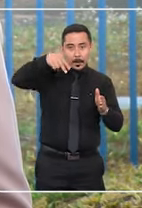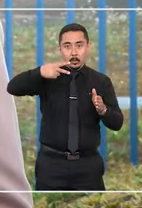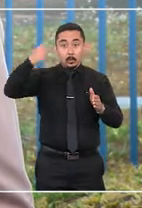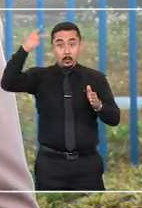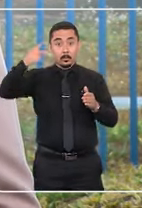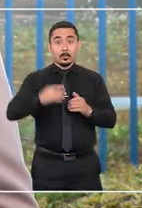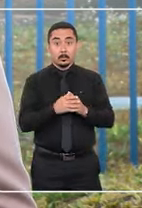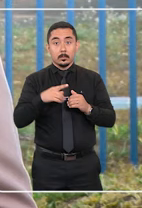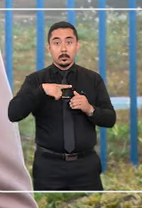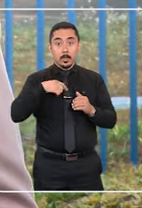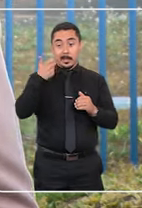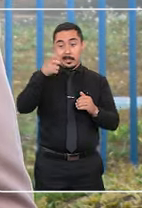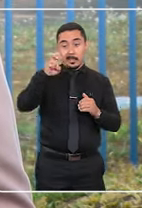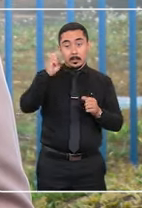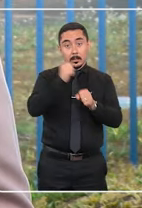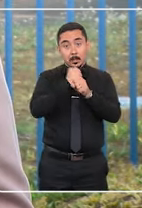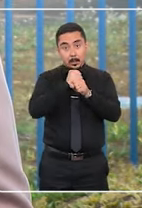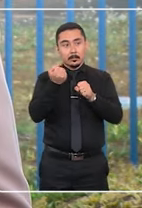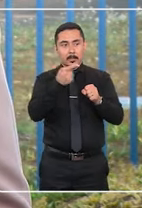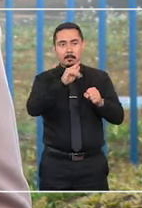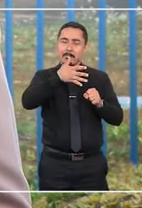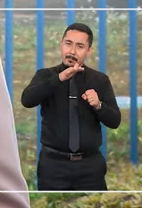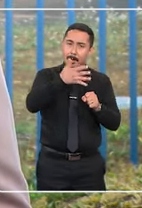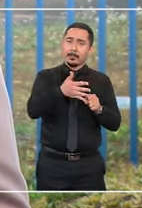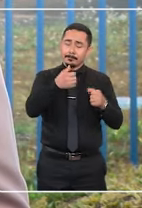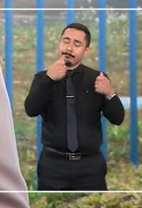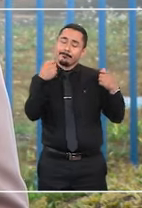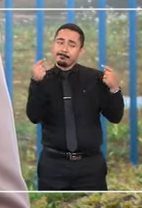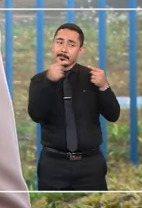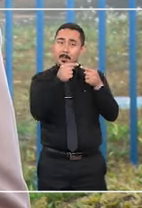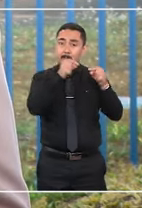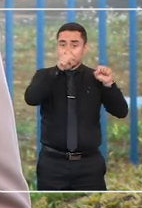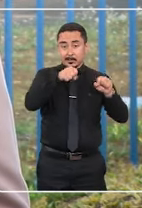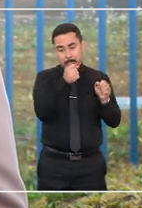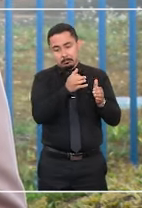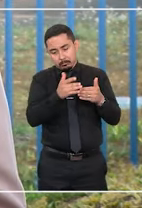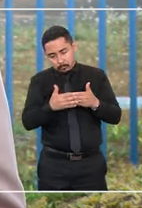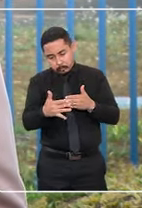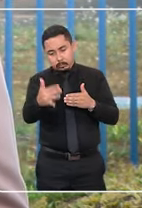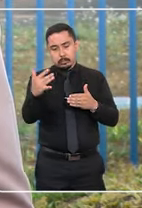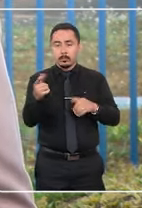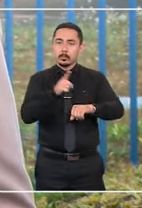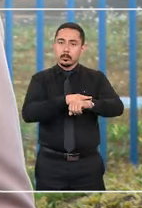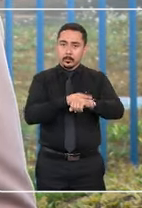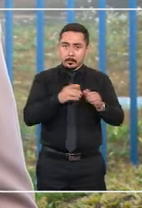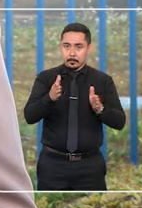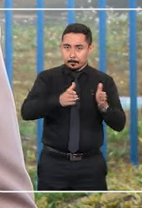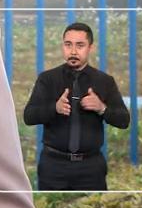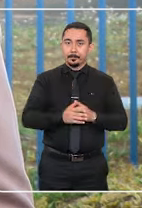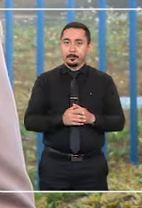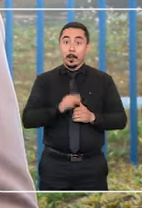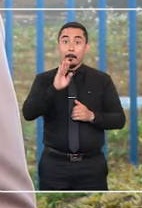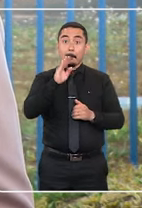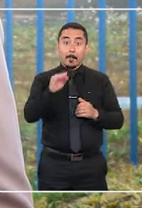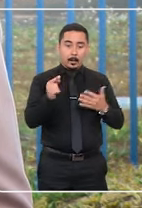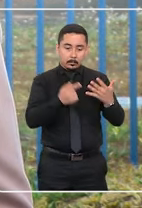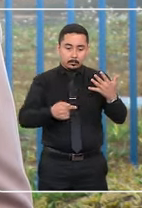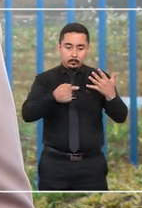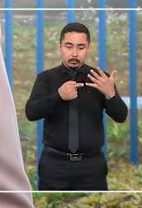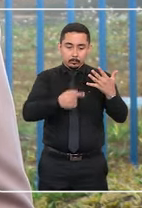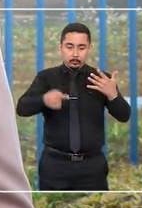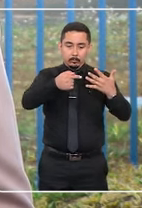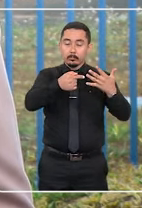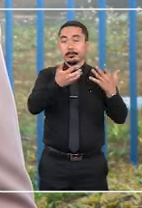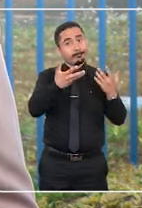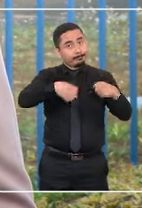o que seria suficiente para o reconhecimento da aquisição da propriedade pelo decurso do tempo. Mas em primeiro e segundo graus, o pedido de